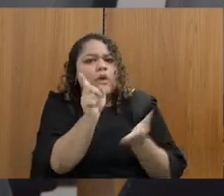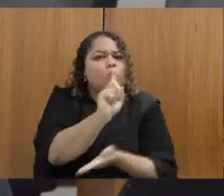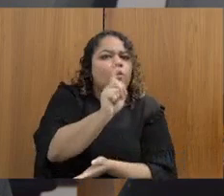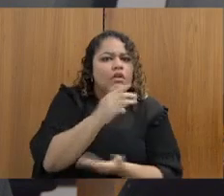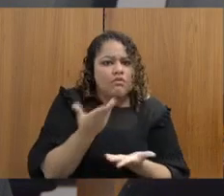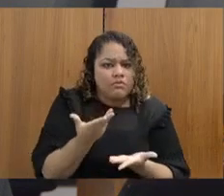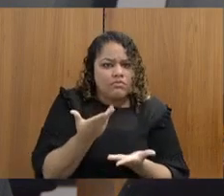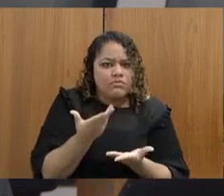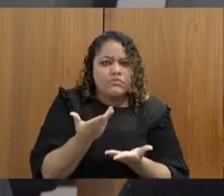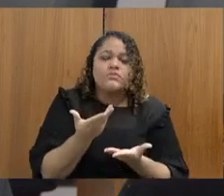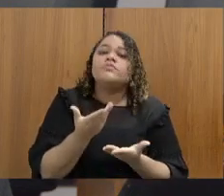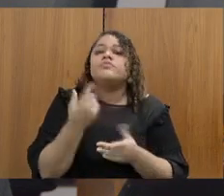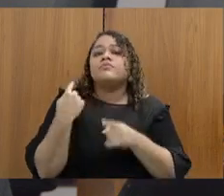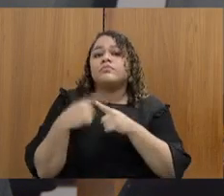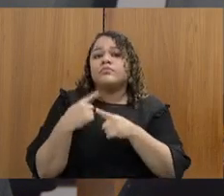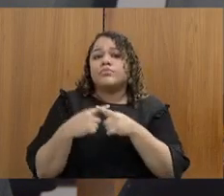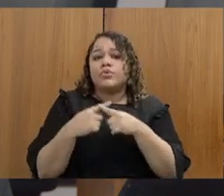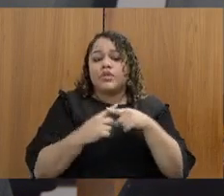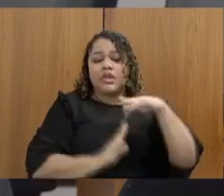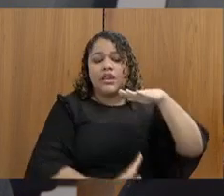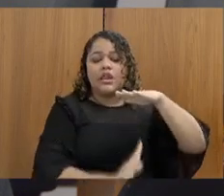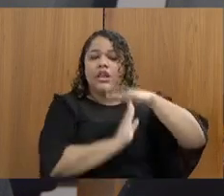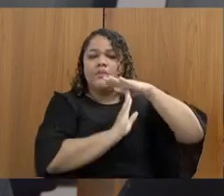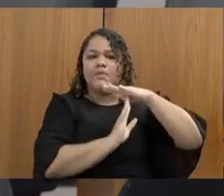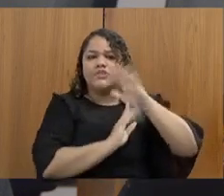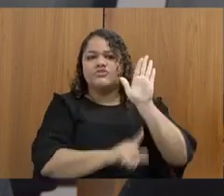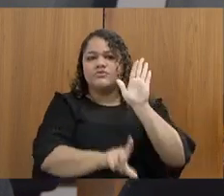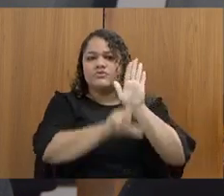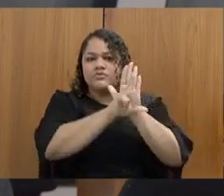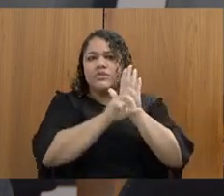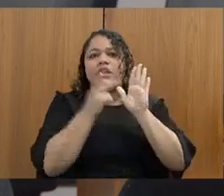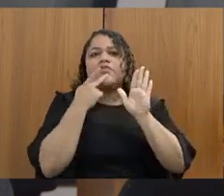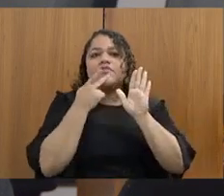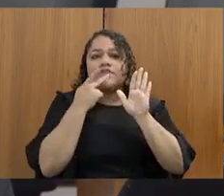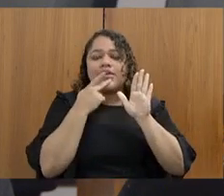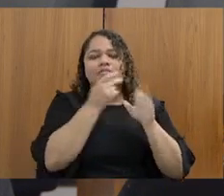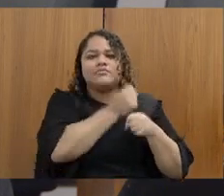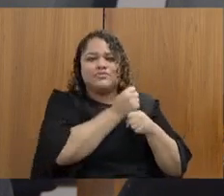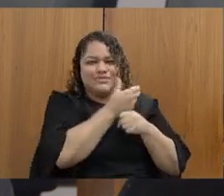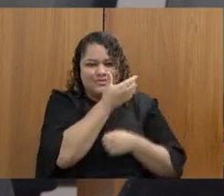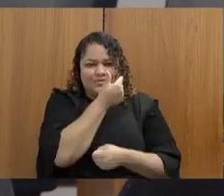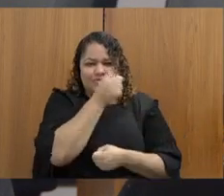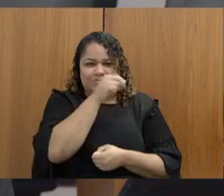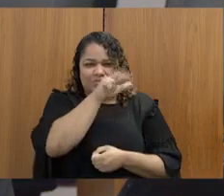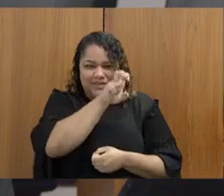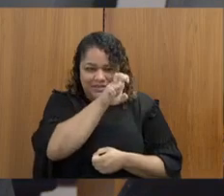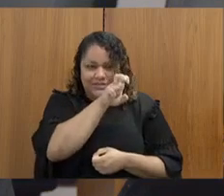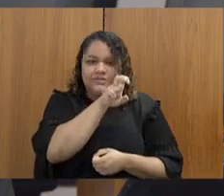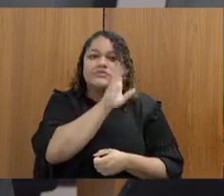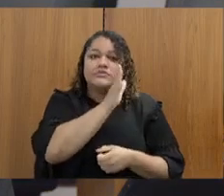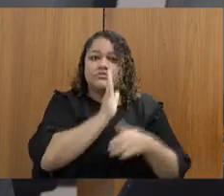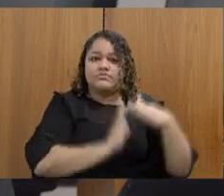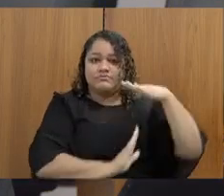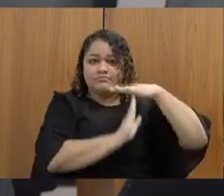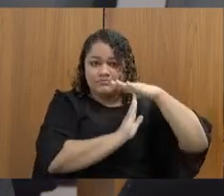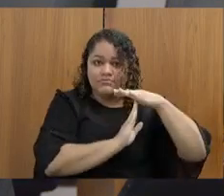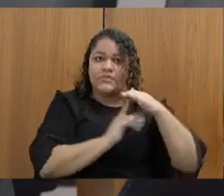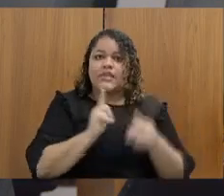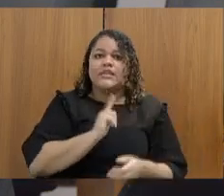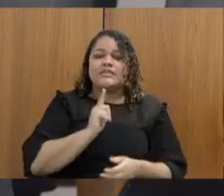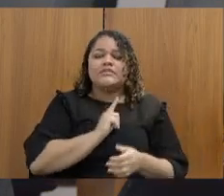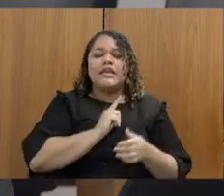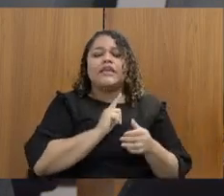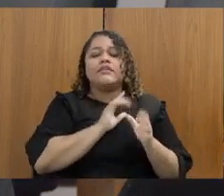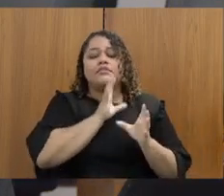número de limite de efetivo previsto pela Lei de Realidade Fiscal atingido no ano 2015, o número de vacâncias apuradas até a presente data,